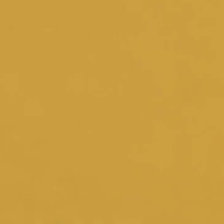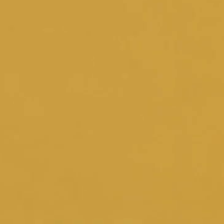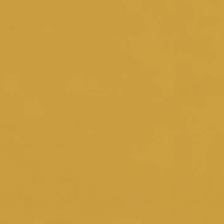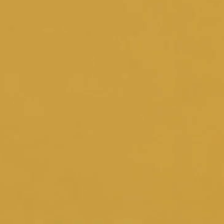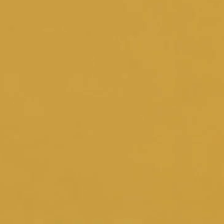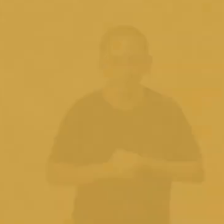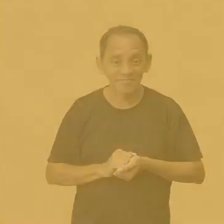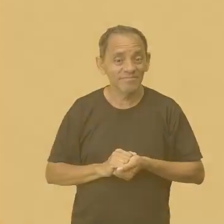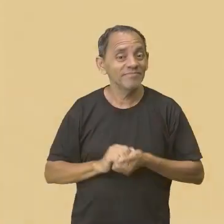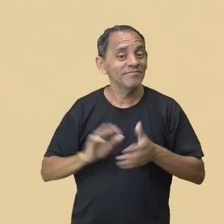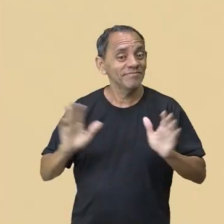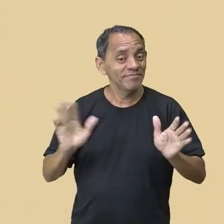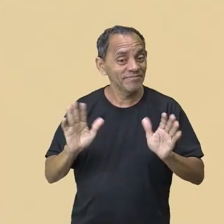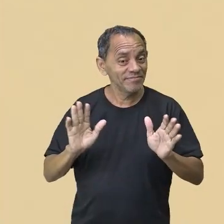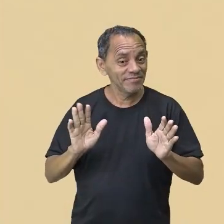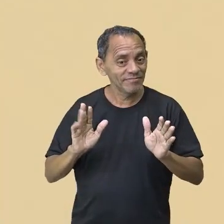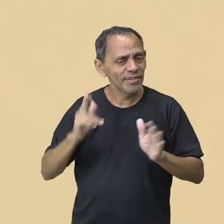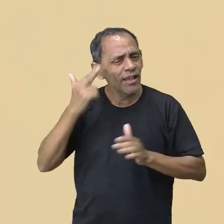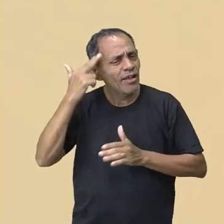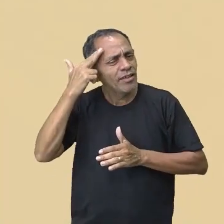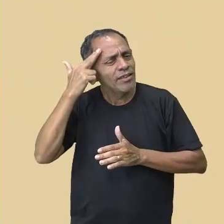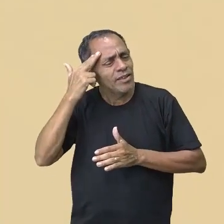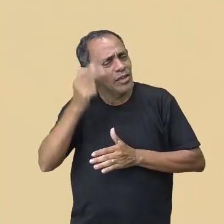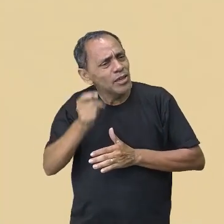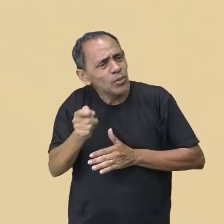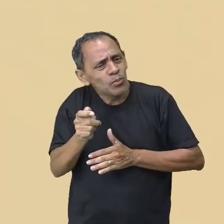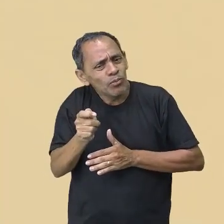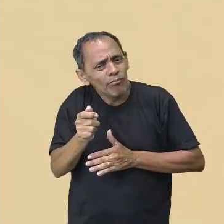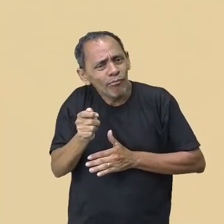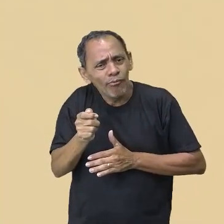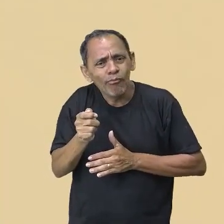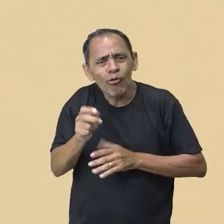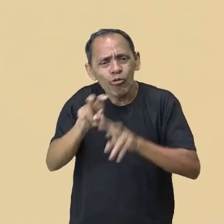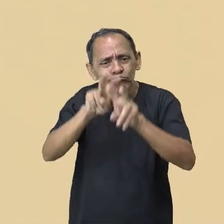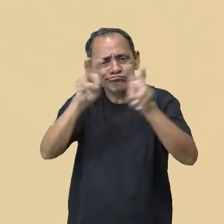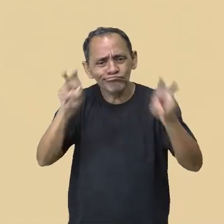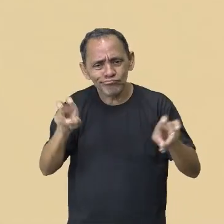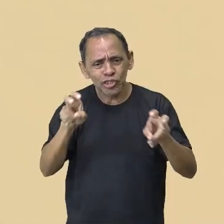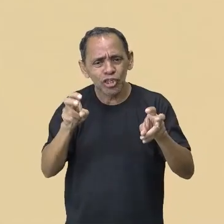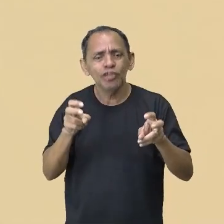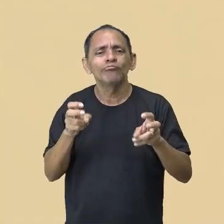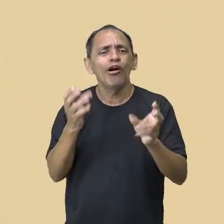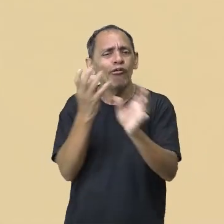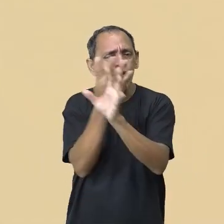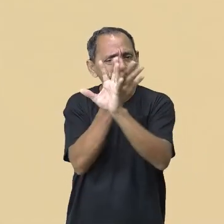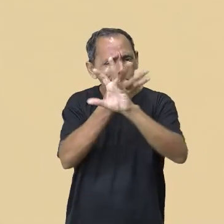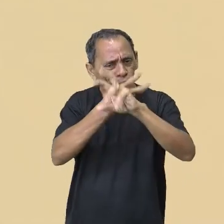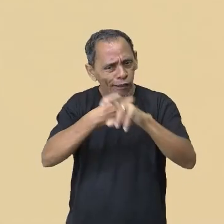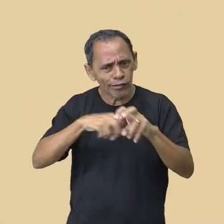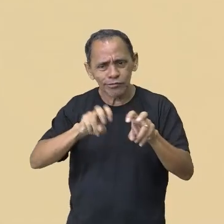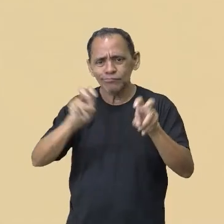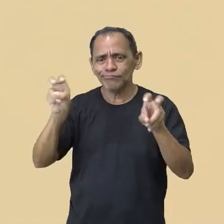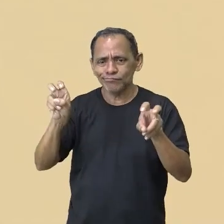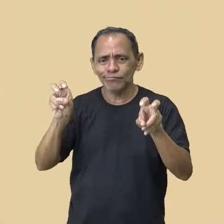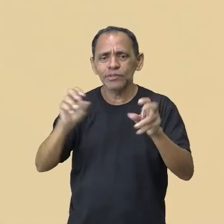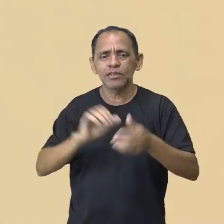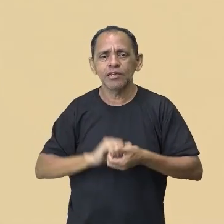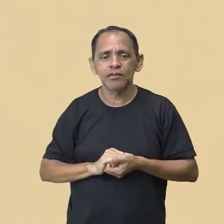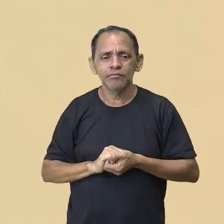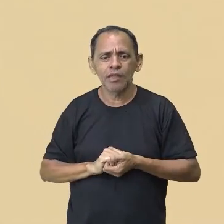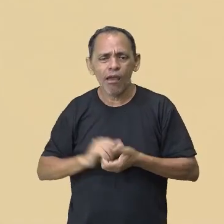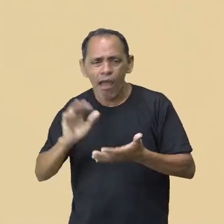E para nós refletirmos um pouco mais sobre esse tema, sobre a interculturalidade, algo que,